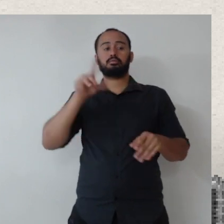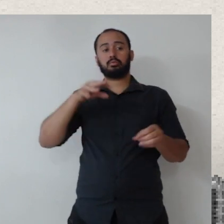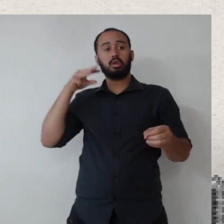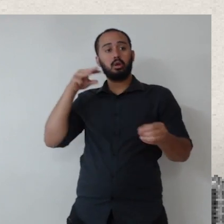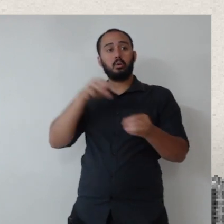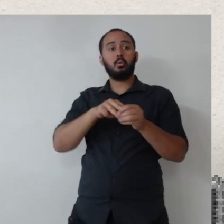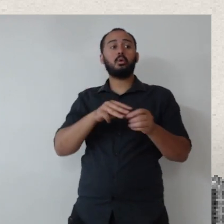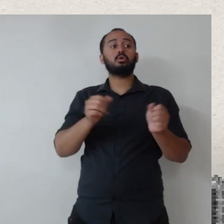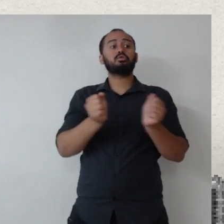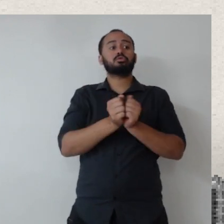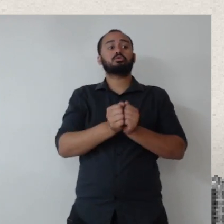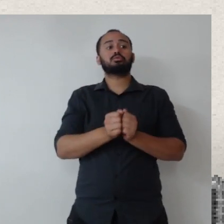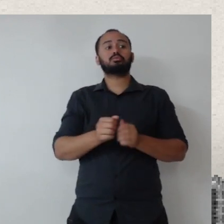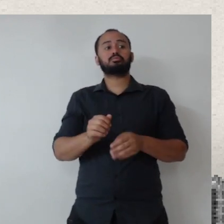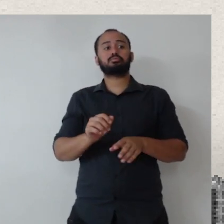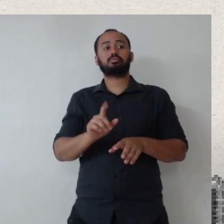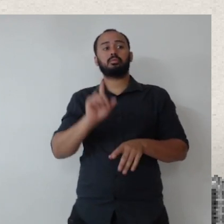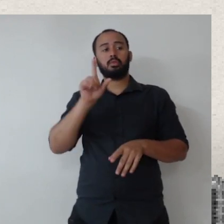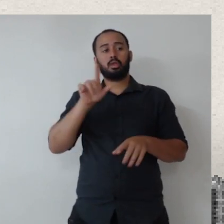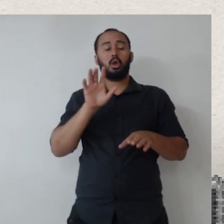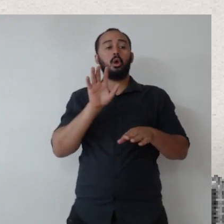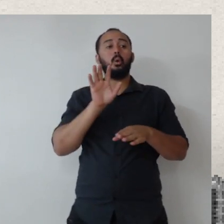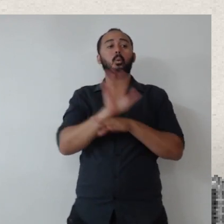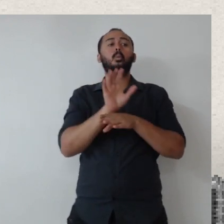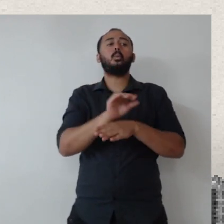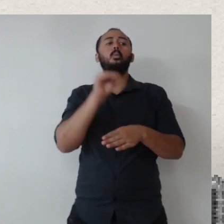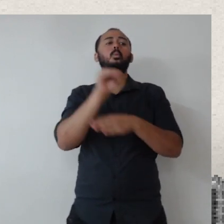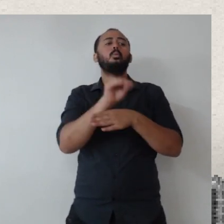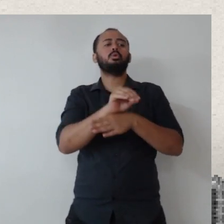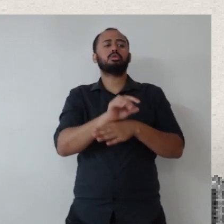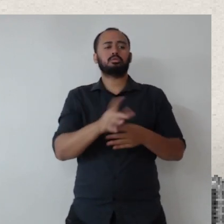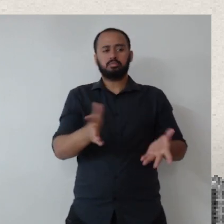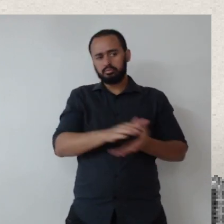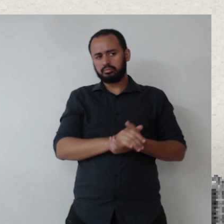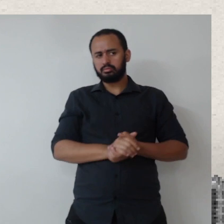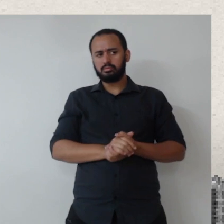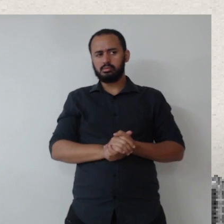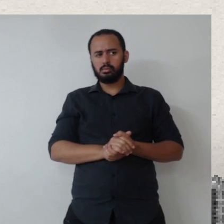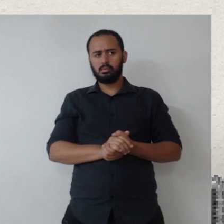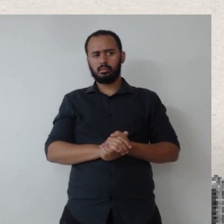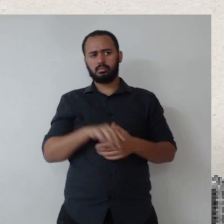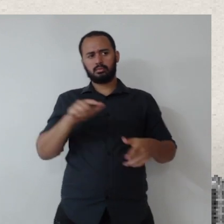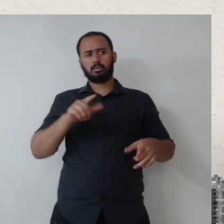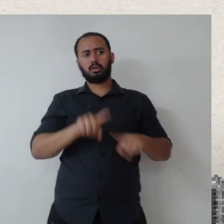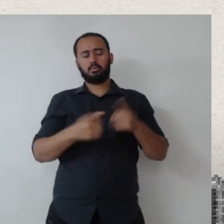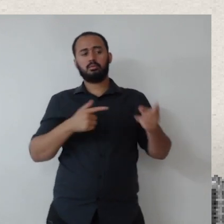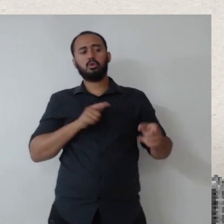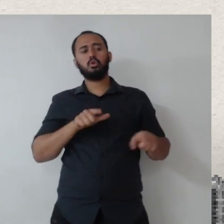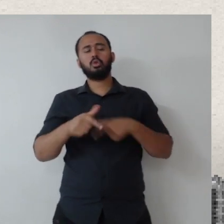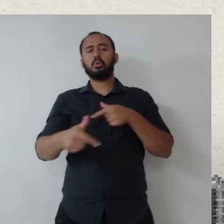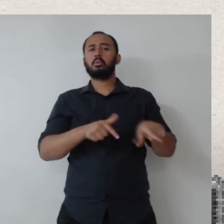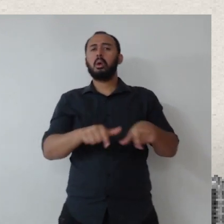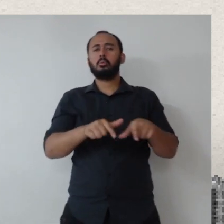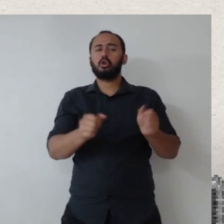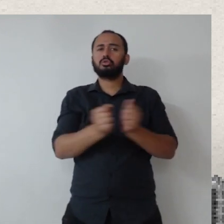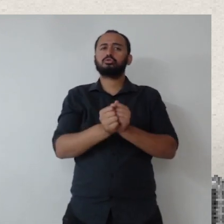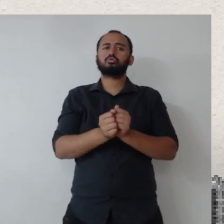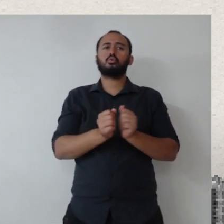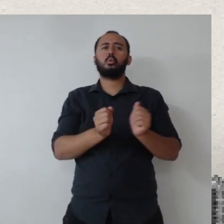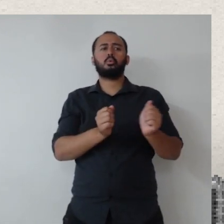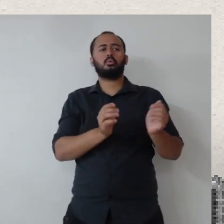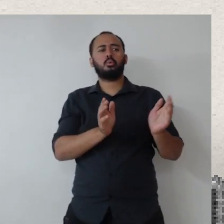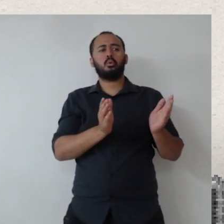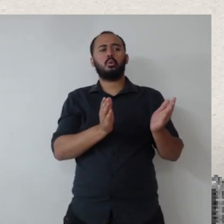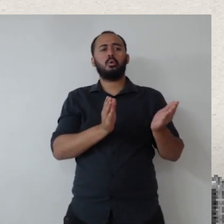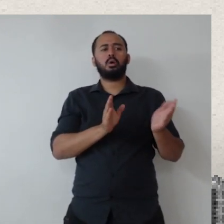da secretaria específica que cuida de gestão dos resíduos, no DF, por exemplo. A gente não pode desorbitar, mas a gente pode trabalhar em parceria, de repente,